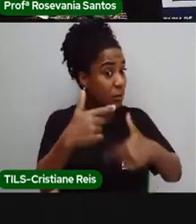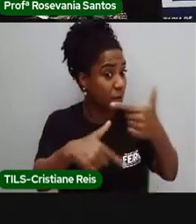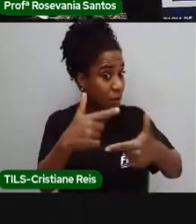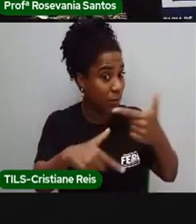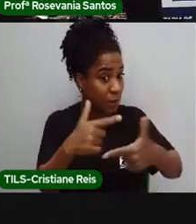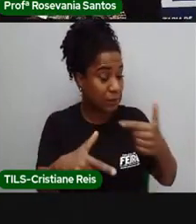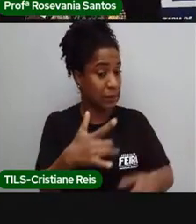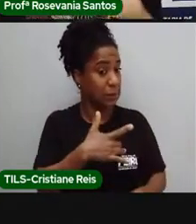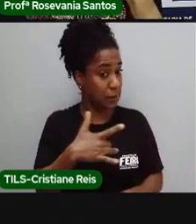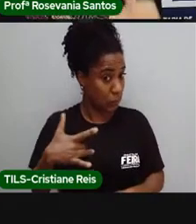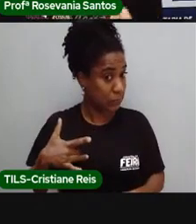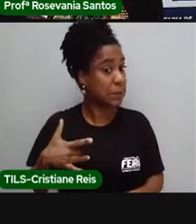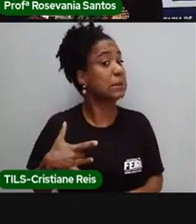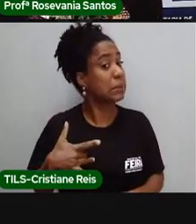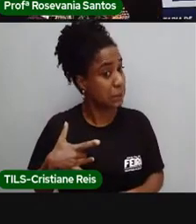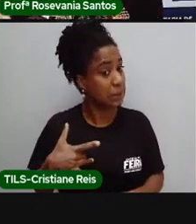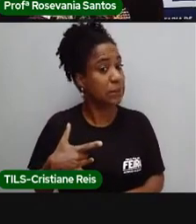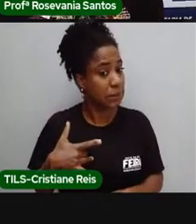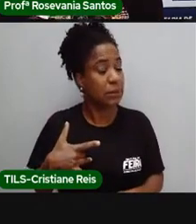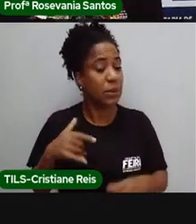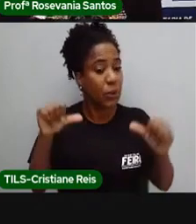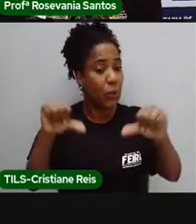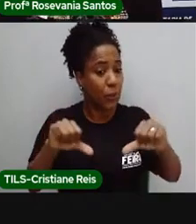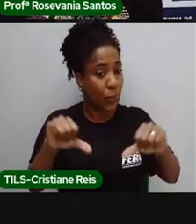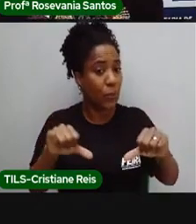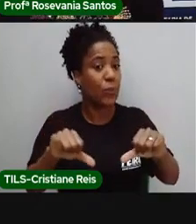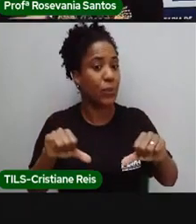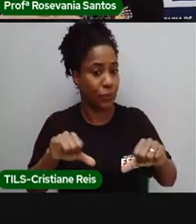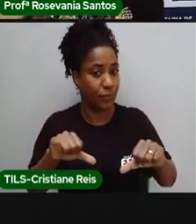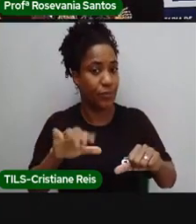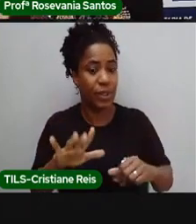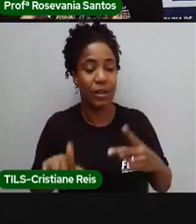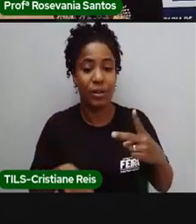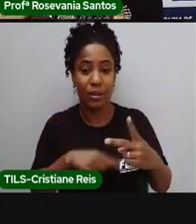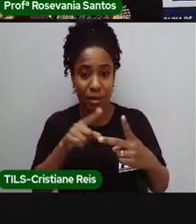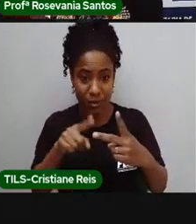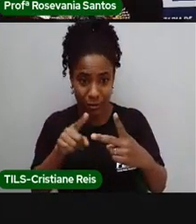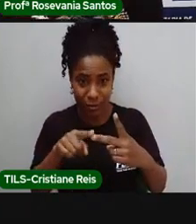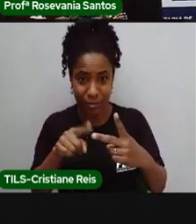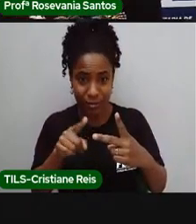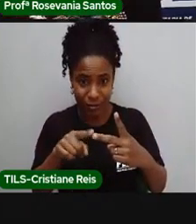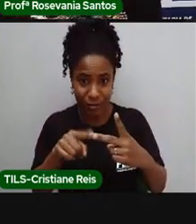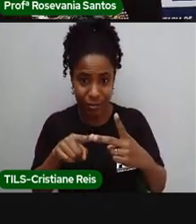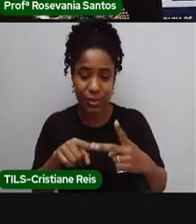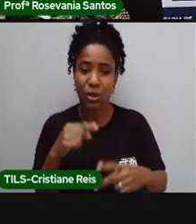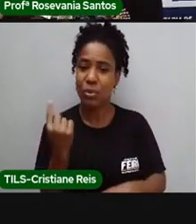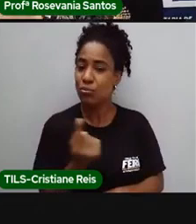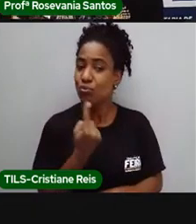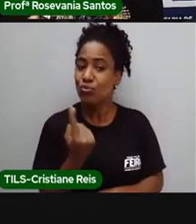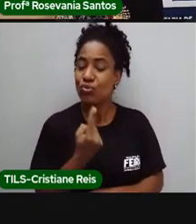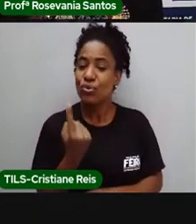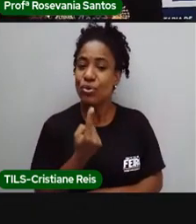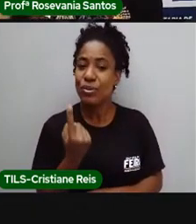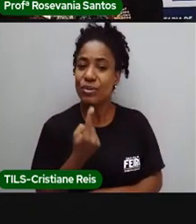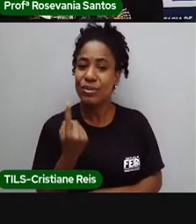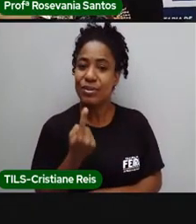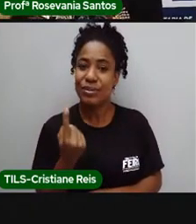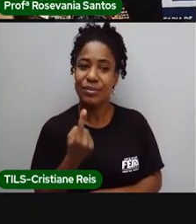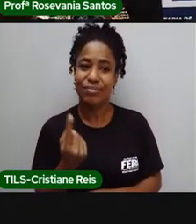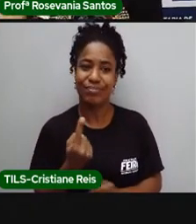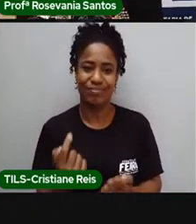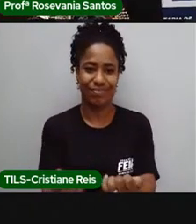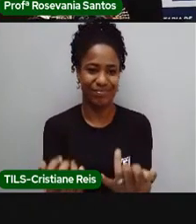prejudicial para ele. E nas outras imagens, mesmo aquela que não tem tantos trabalhadores assim, ele entra